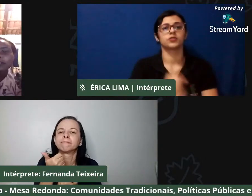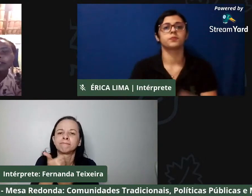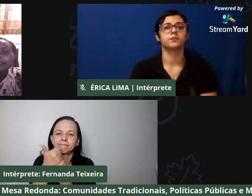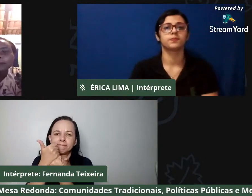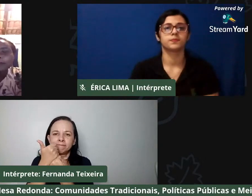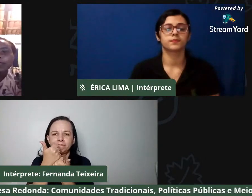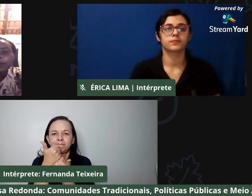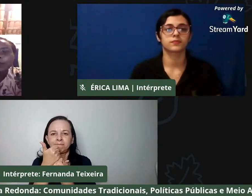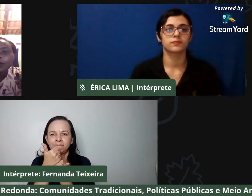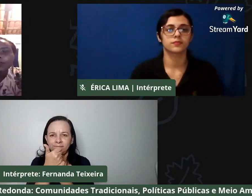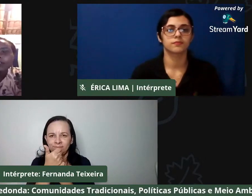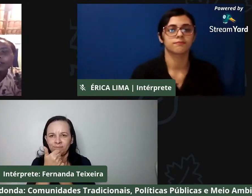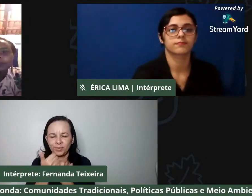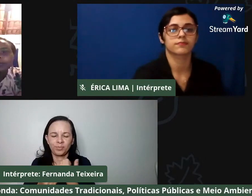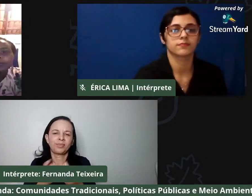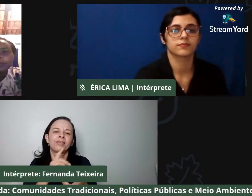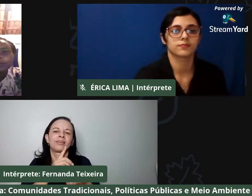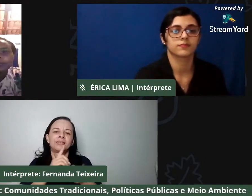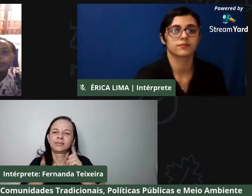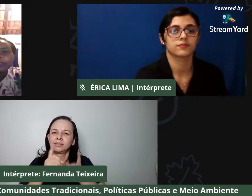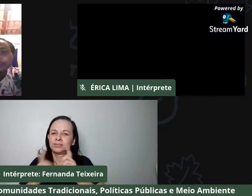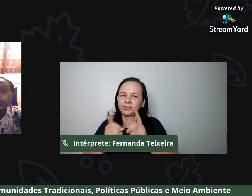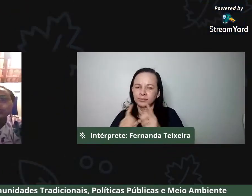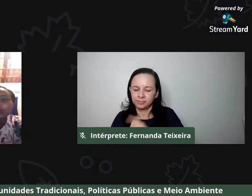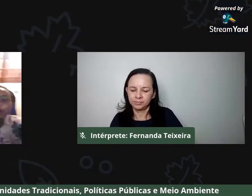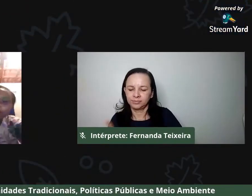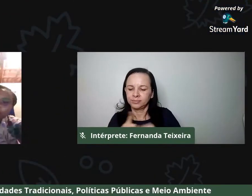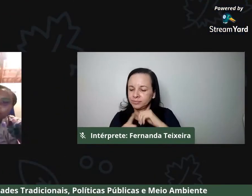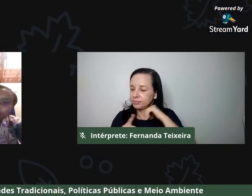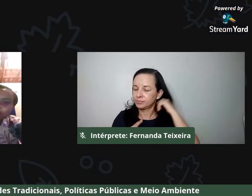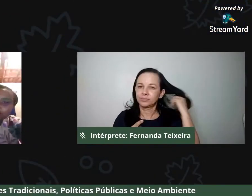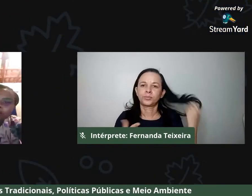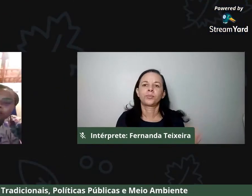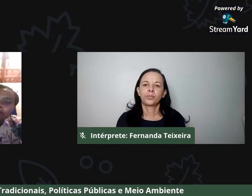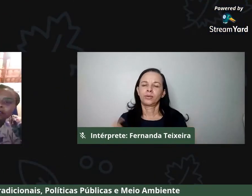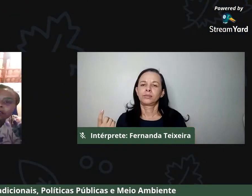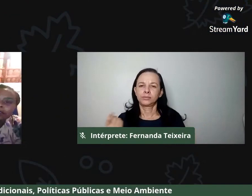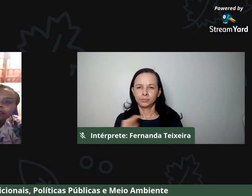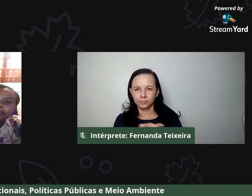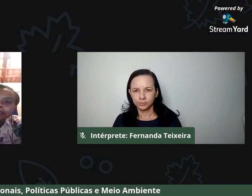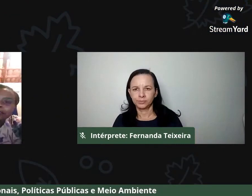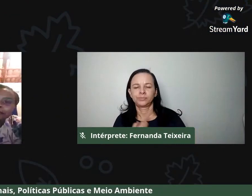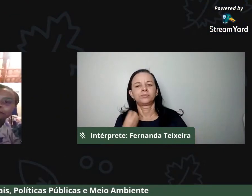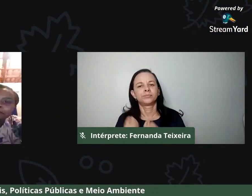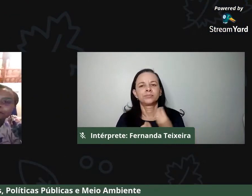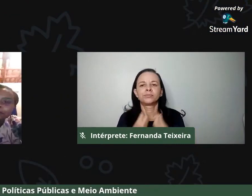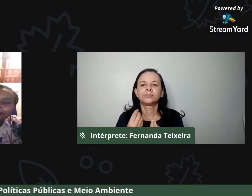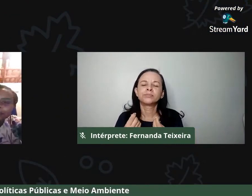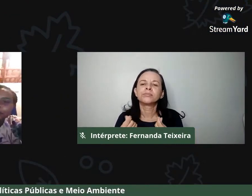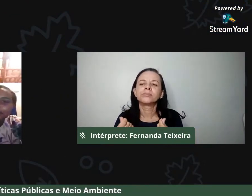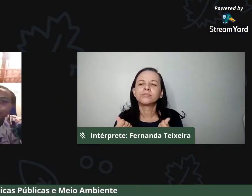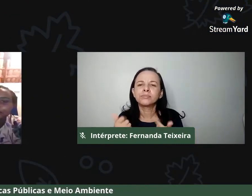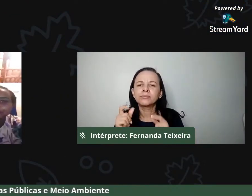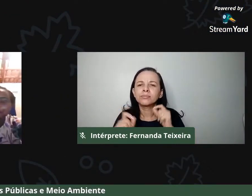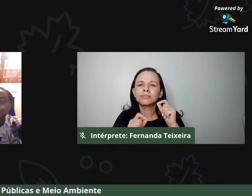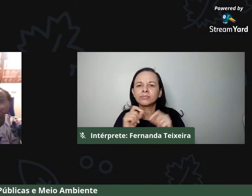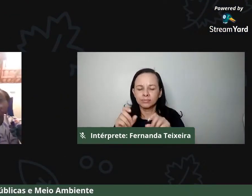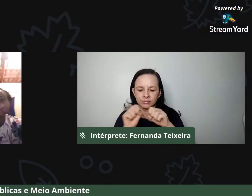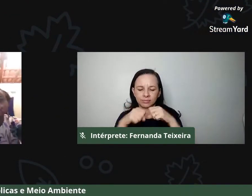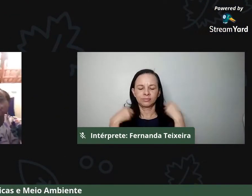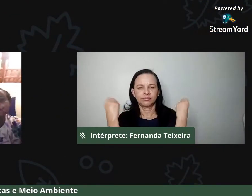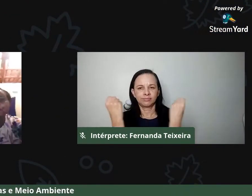e é um pouco disso para instigar esse nosso momento aqui, é, de seminário.